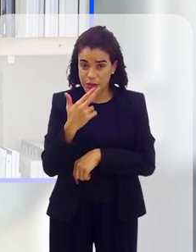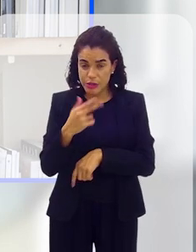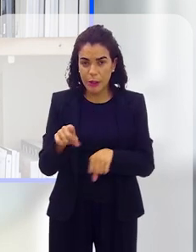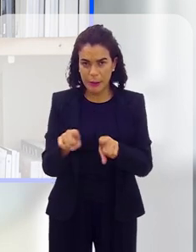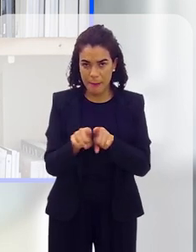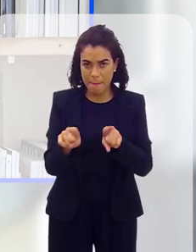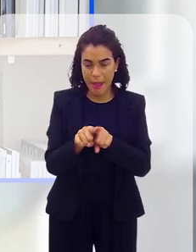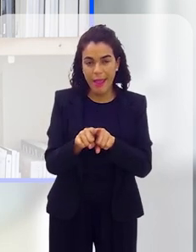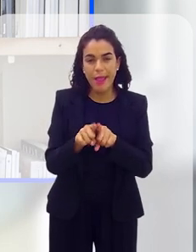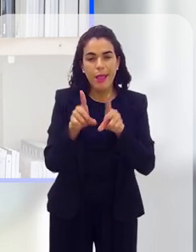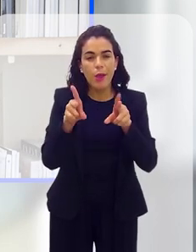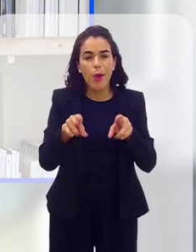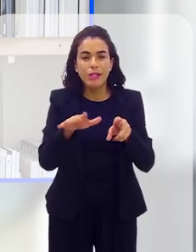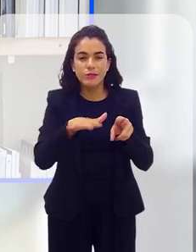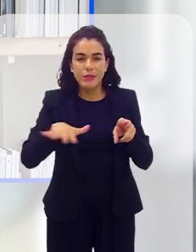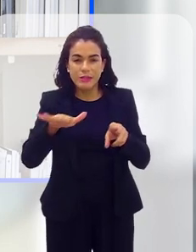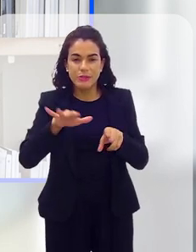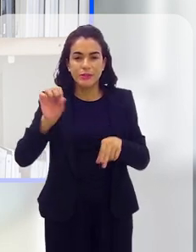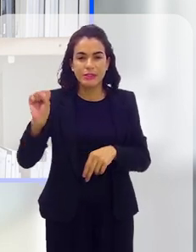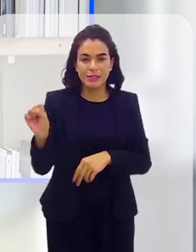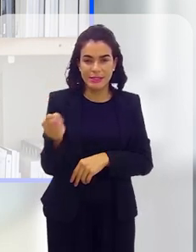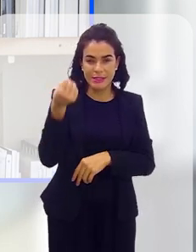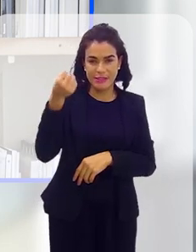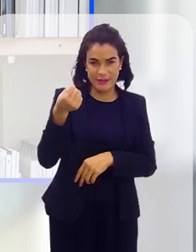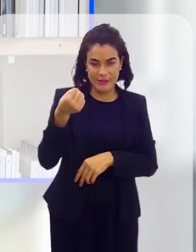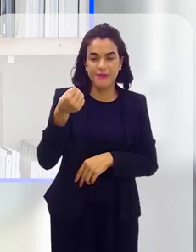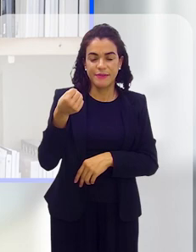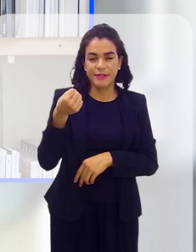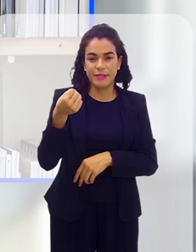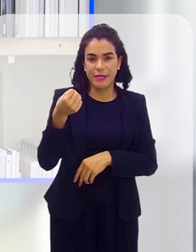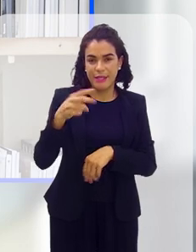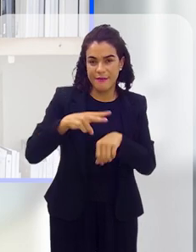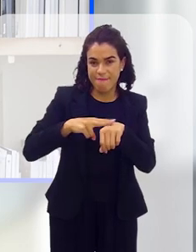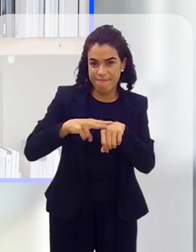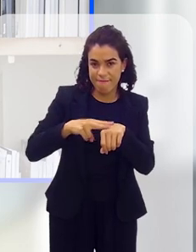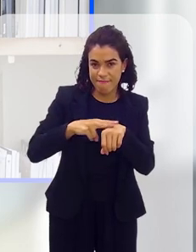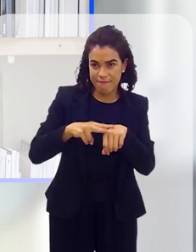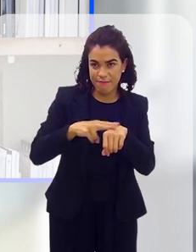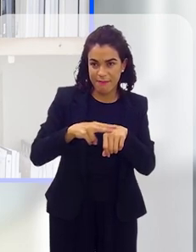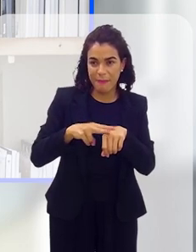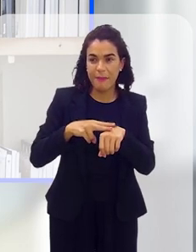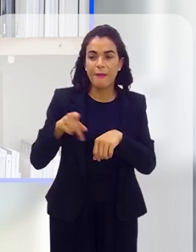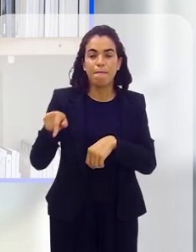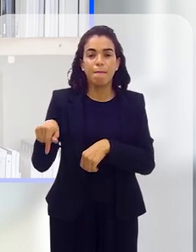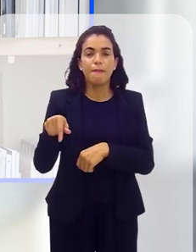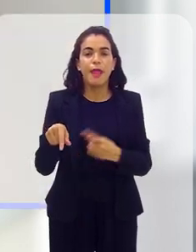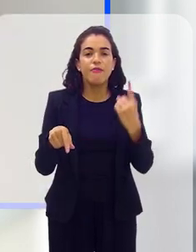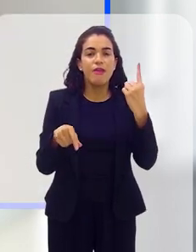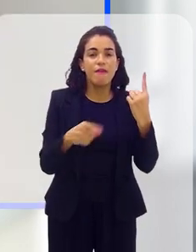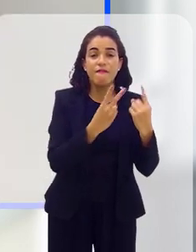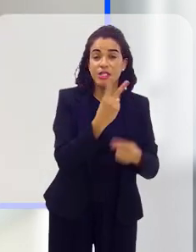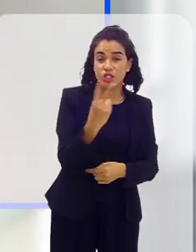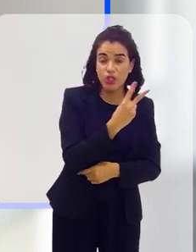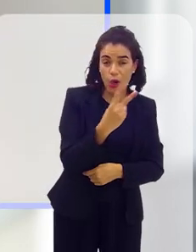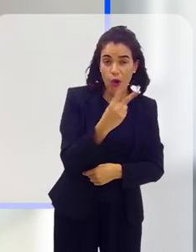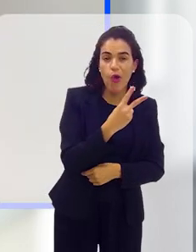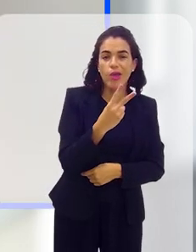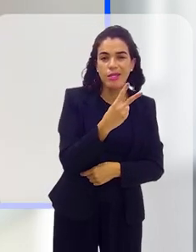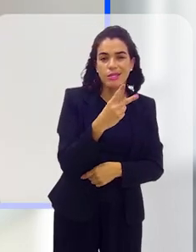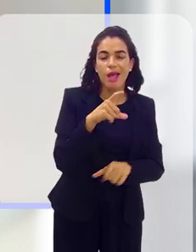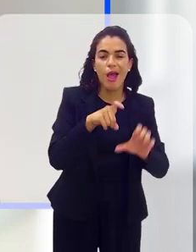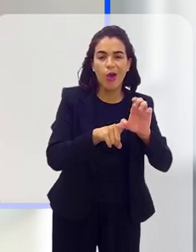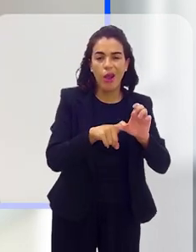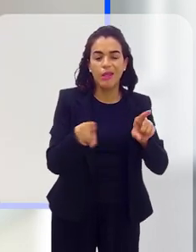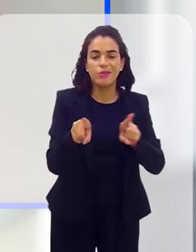estrangeiro também, como foi esse caso da cervejaria, doutora Marcia citou, eram 21 venezolanos e um haitiano, esses